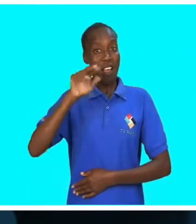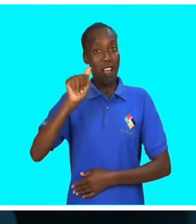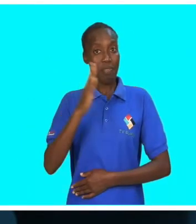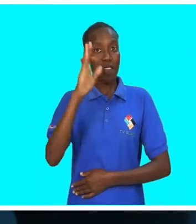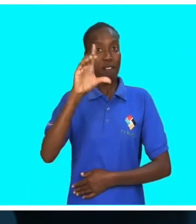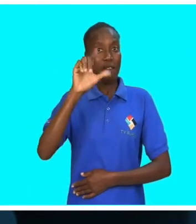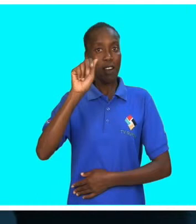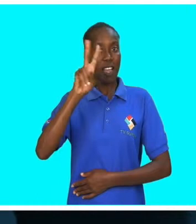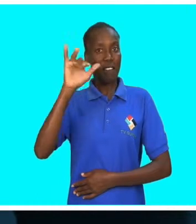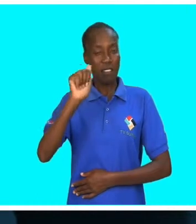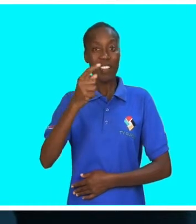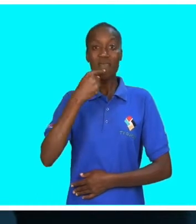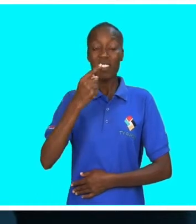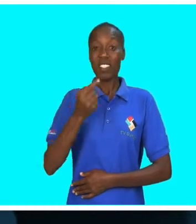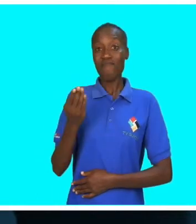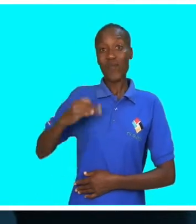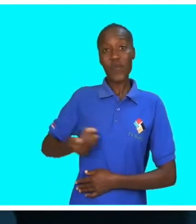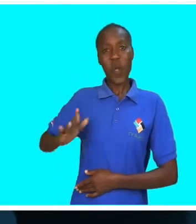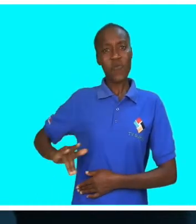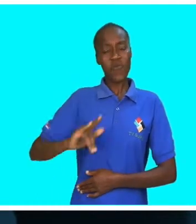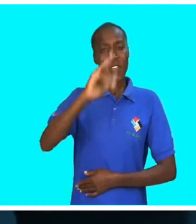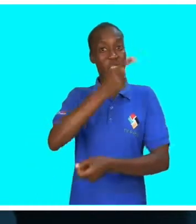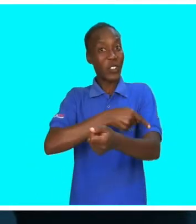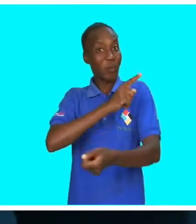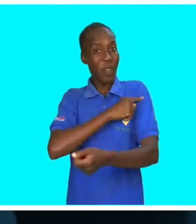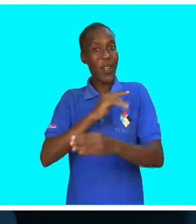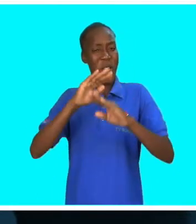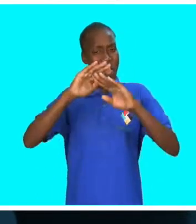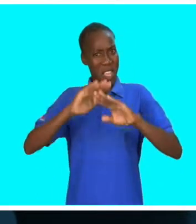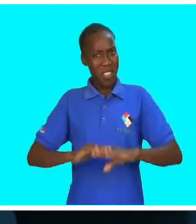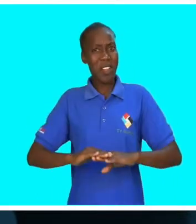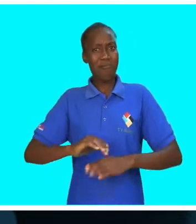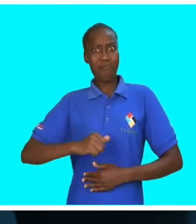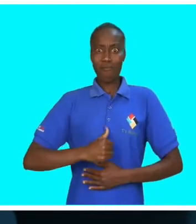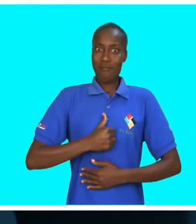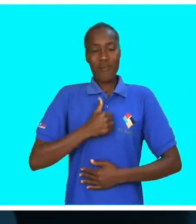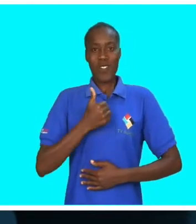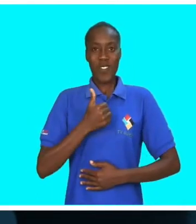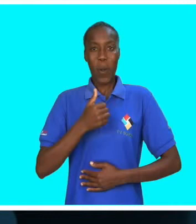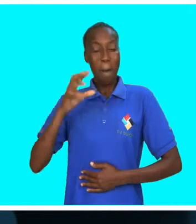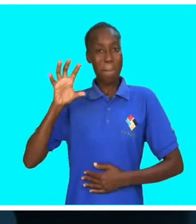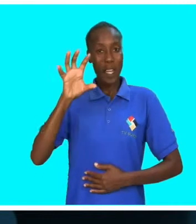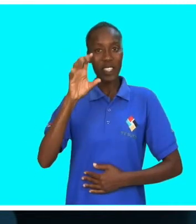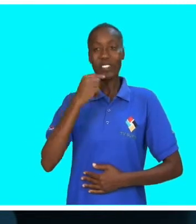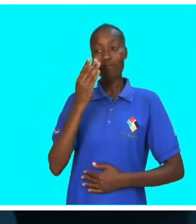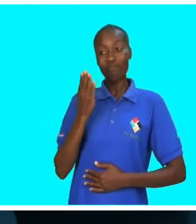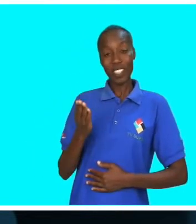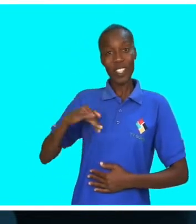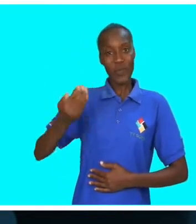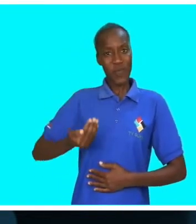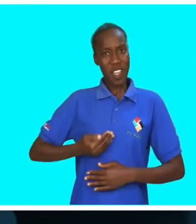Flávia Azinheira, diz que a ida à Espanha é um orgulho para o país, visto que a